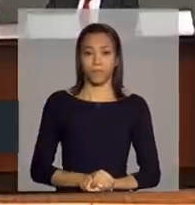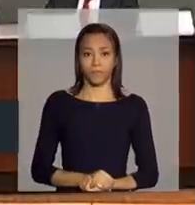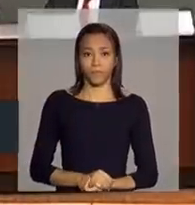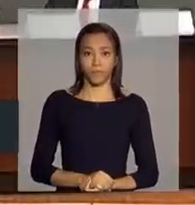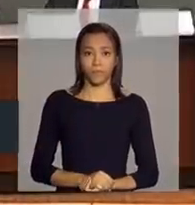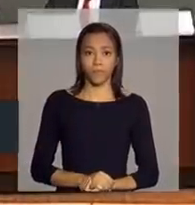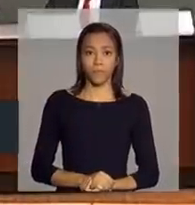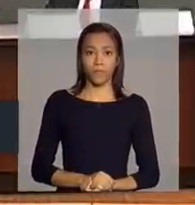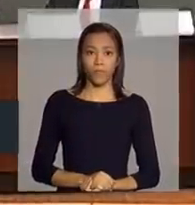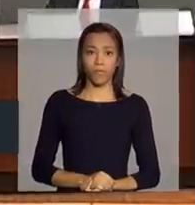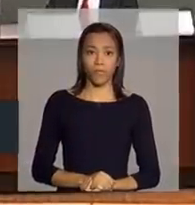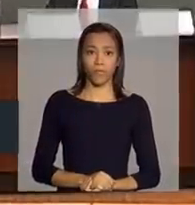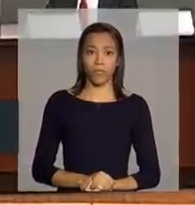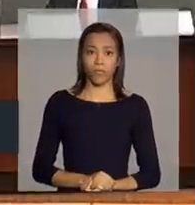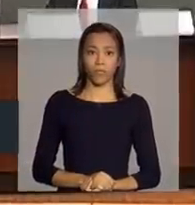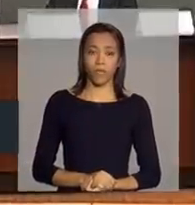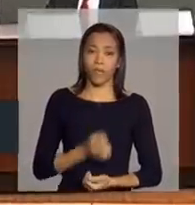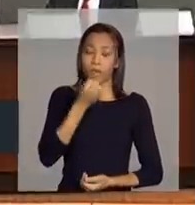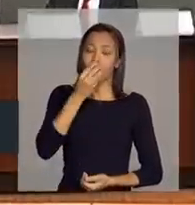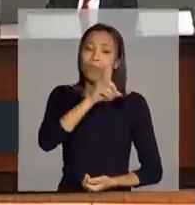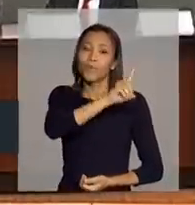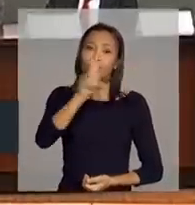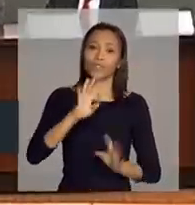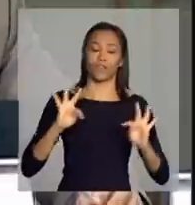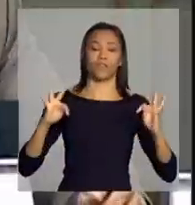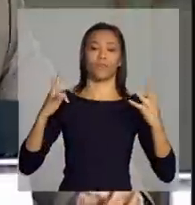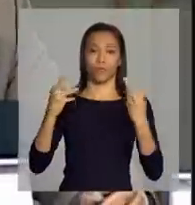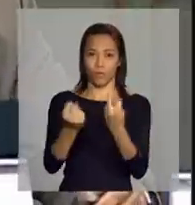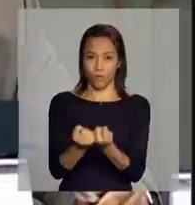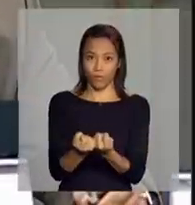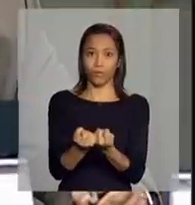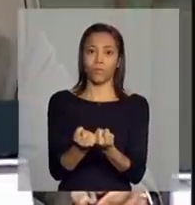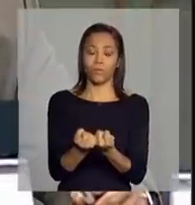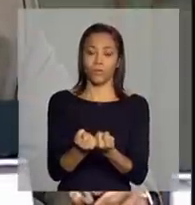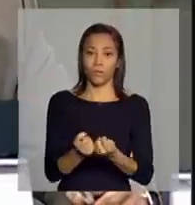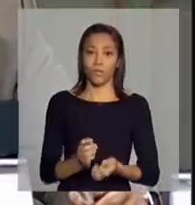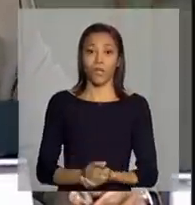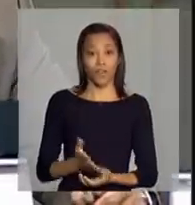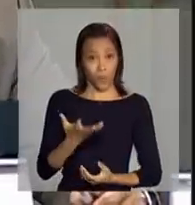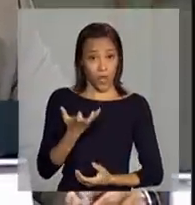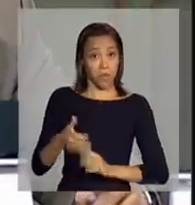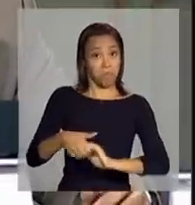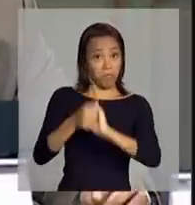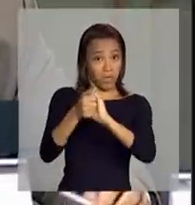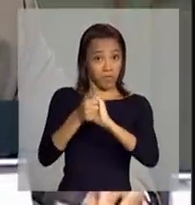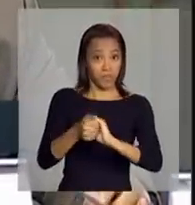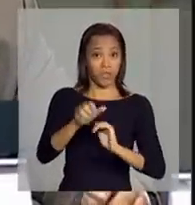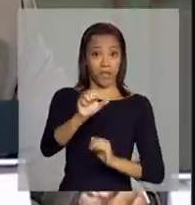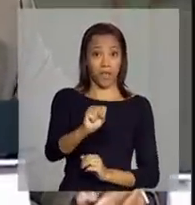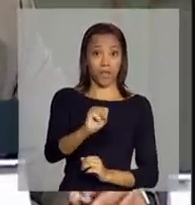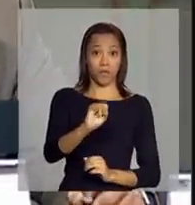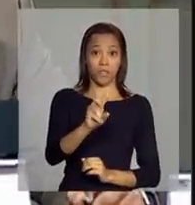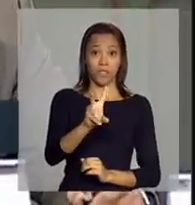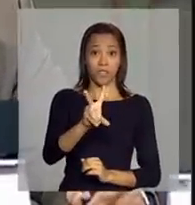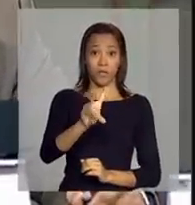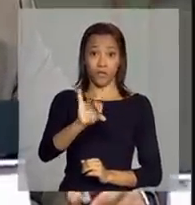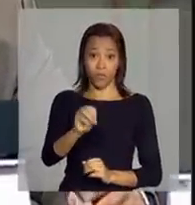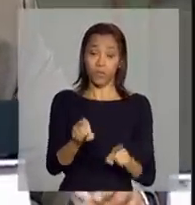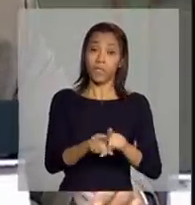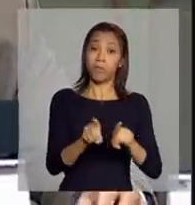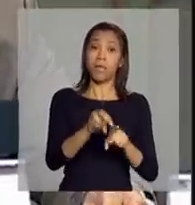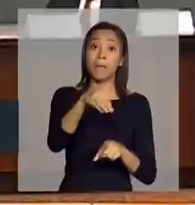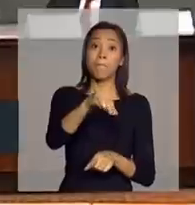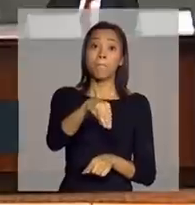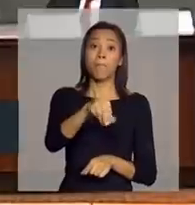Deixa eu usar a palavra um pouquinho. Bom dia a todos. Queria parabenizar o Silvio e Marcelo em nome da